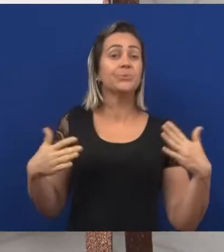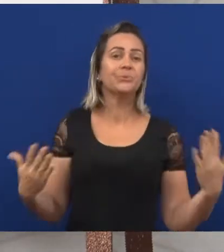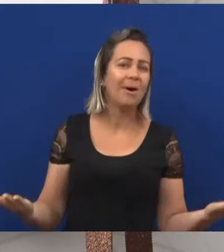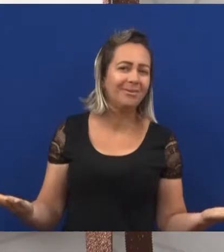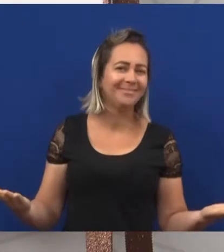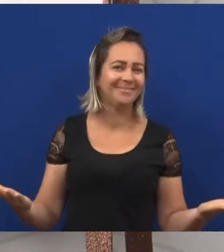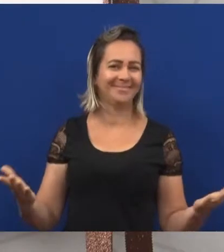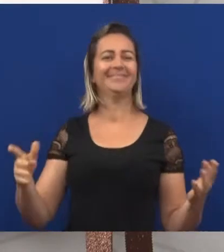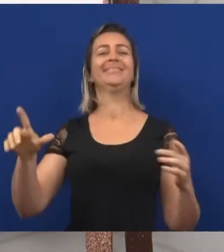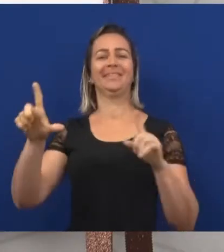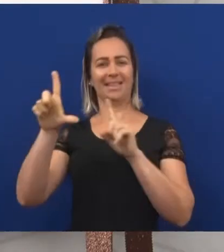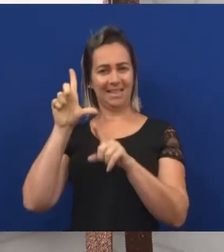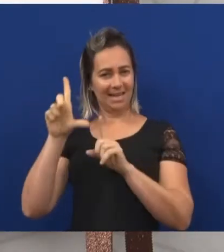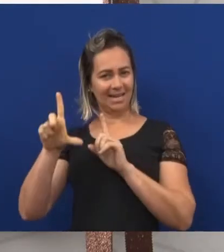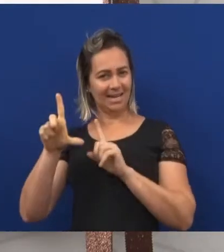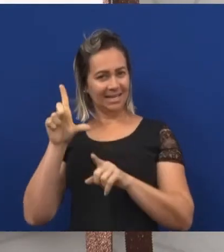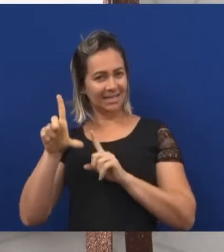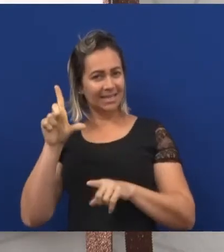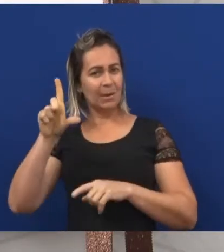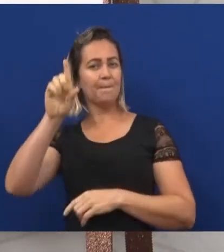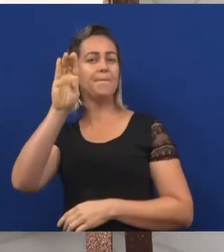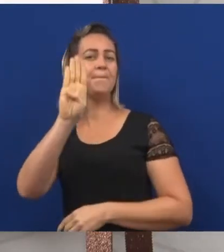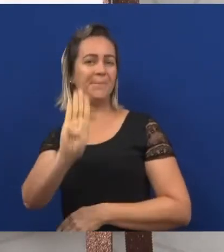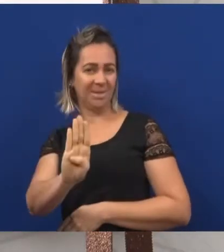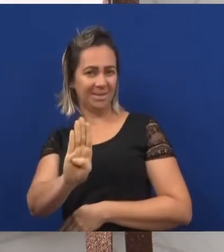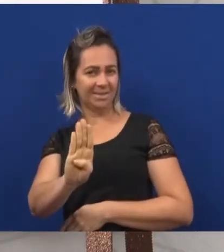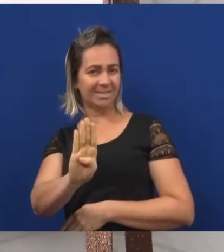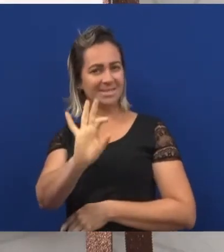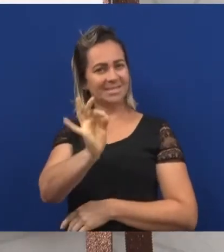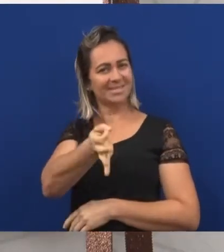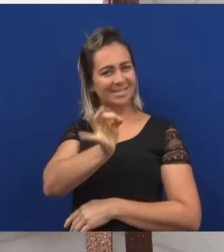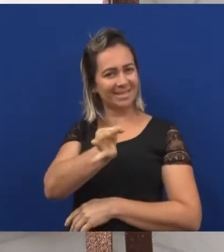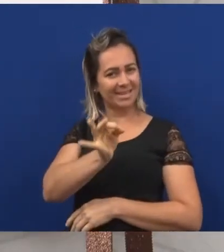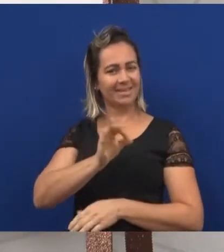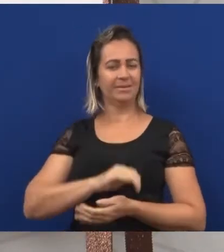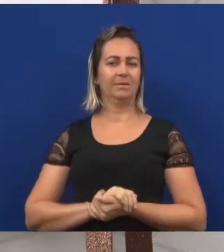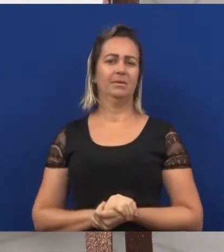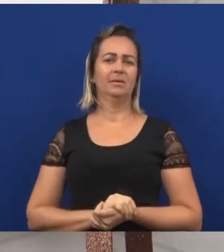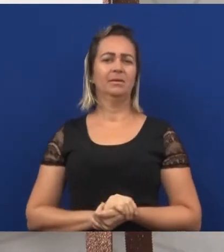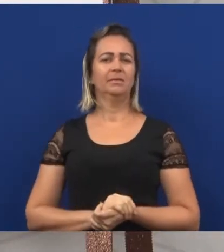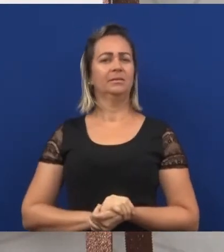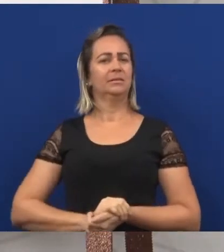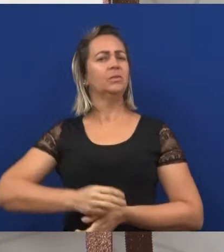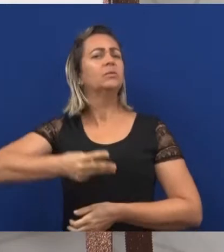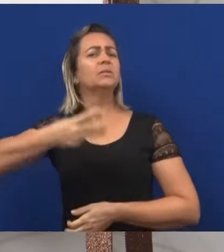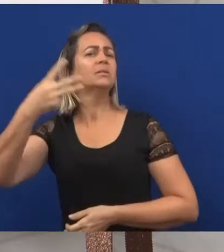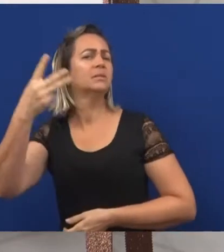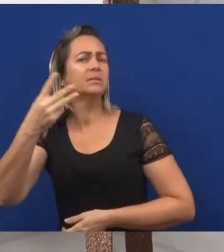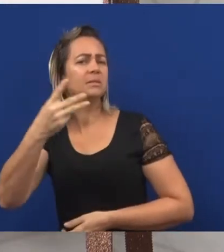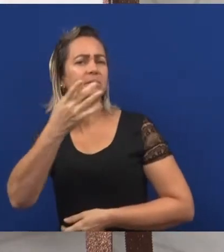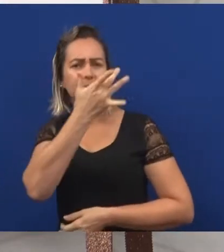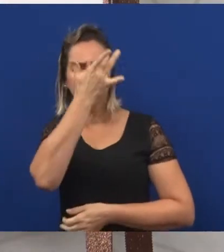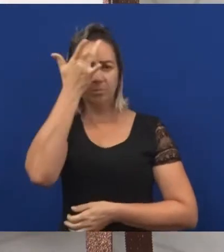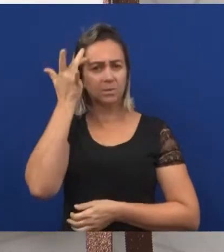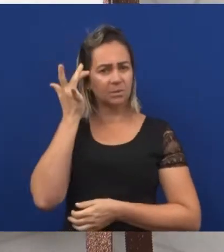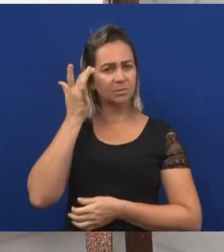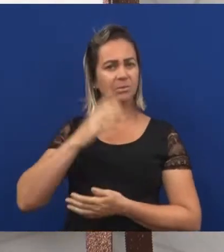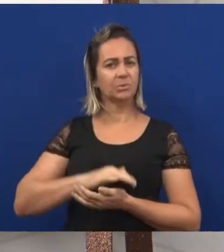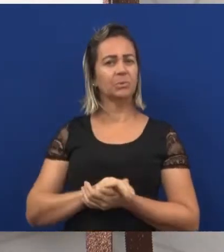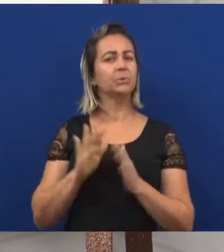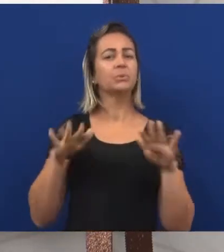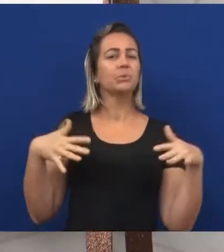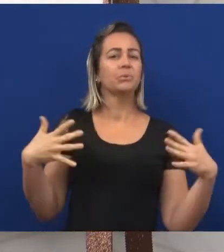ela colocou, ele colocou o terceiro nome, que começava com a letra